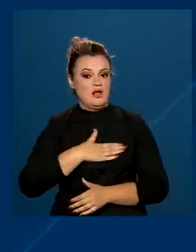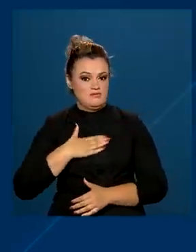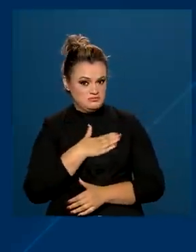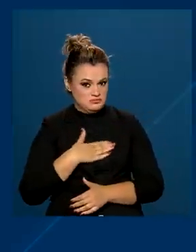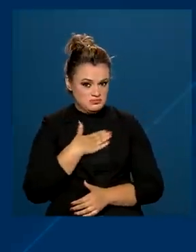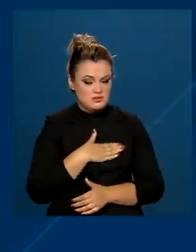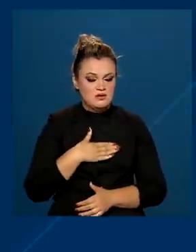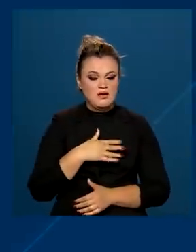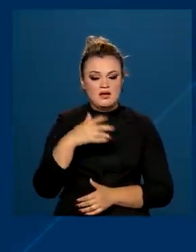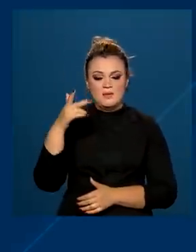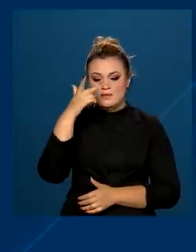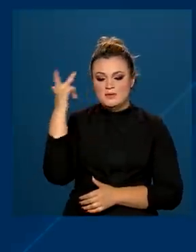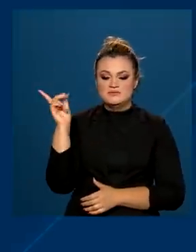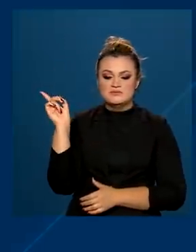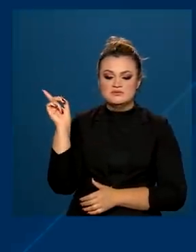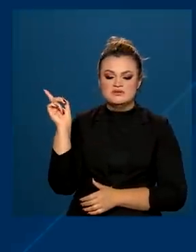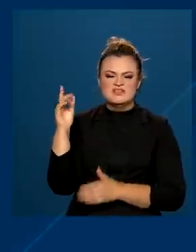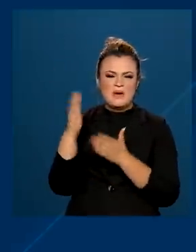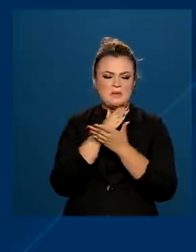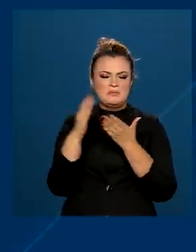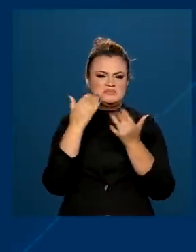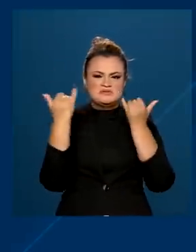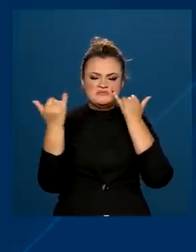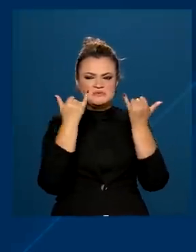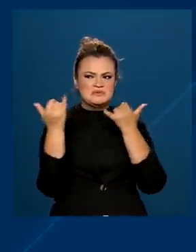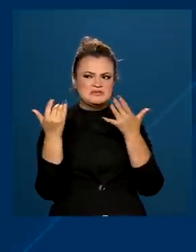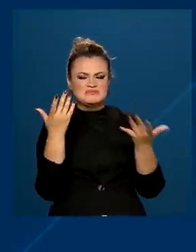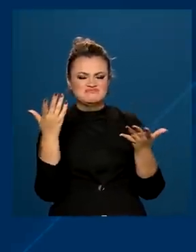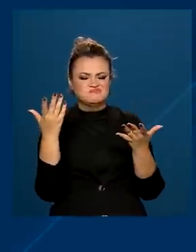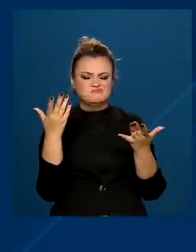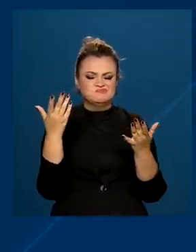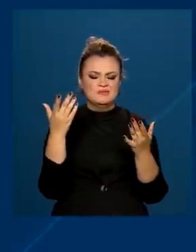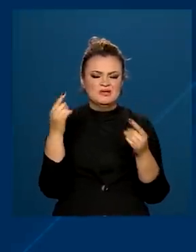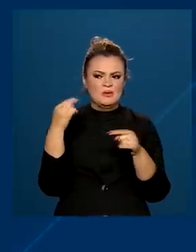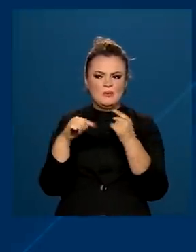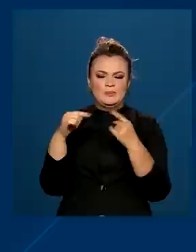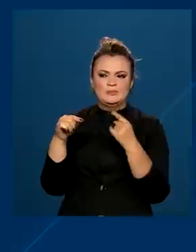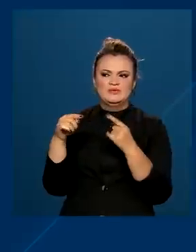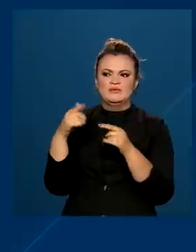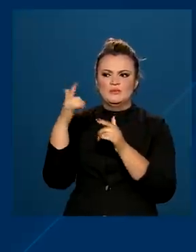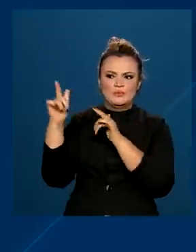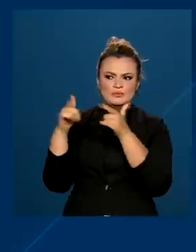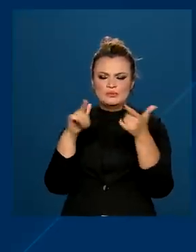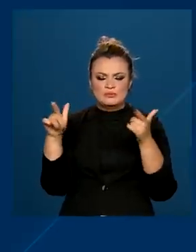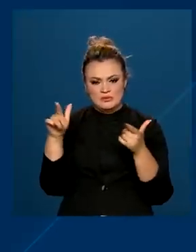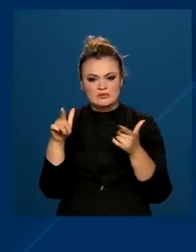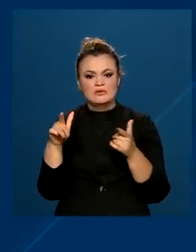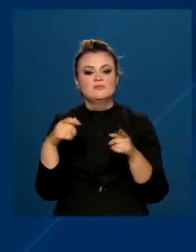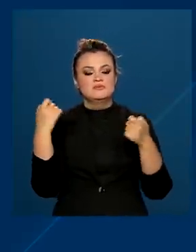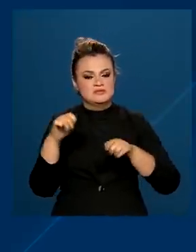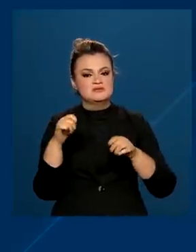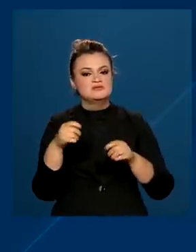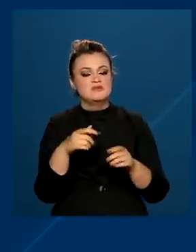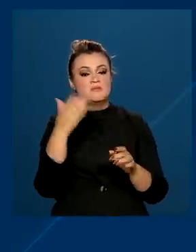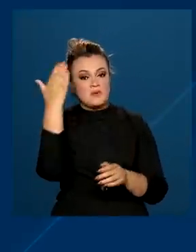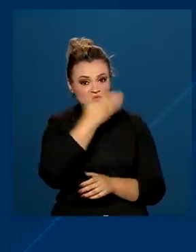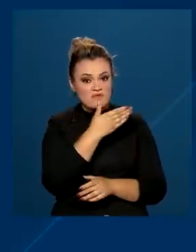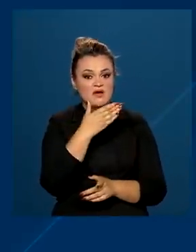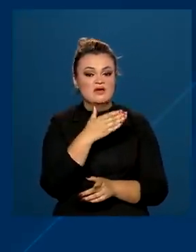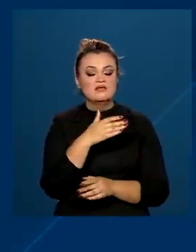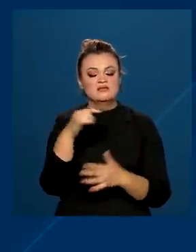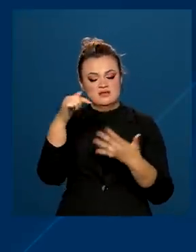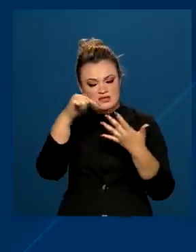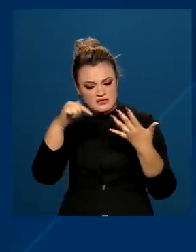beneficiários que tiveram inconsistências após o cruzamento com outros bancos de dados do governo federal deverão comprovar que